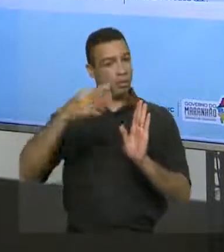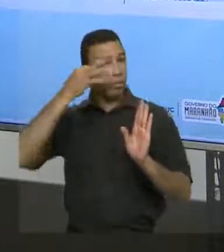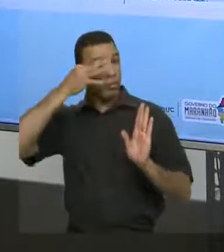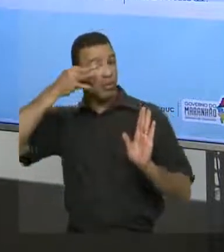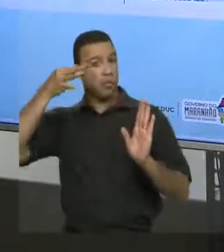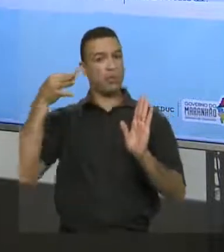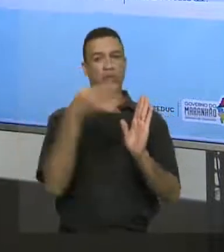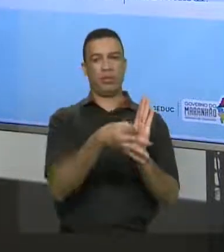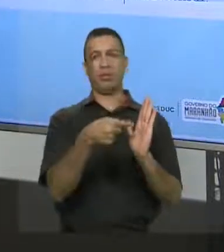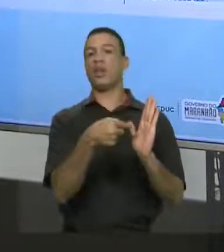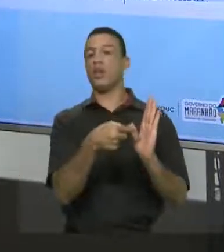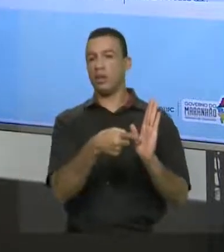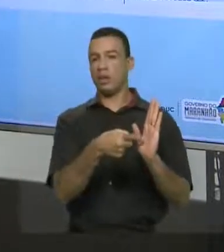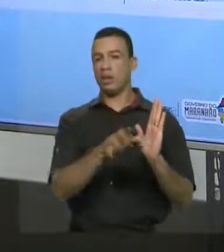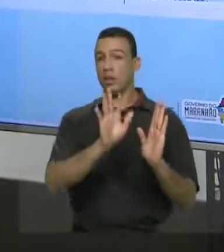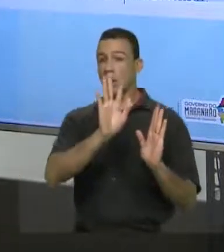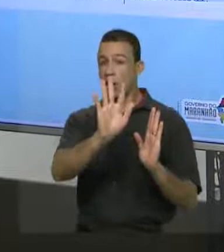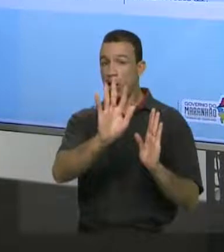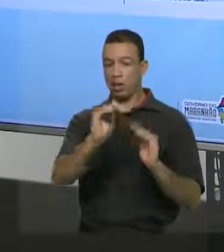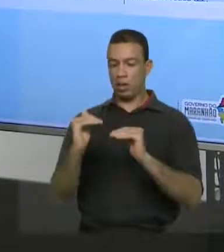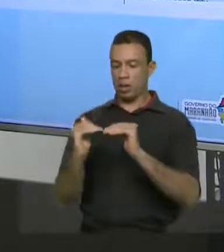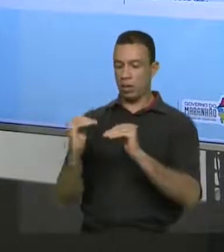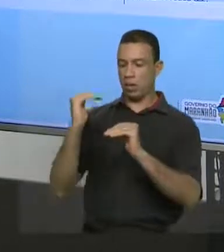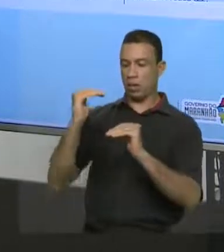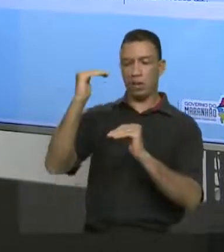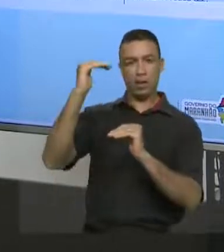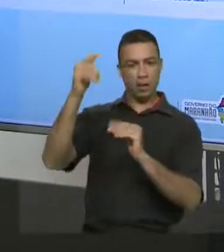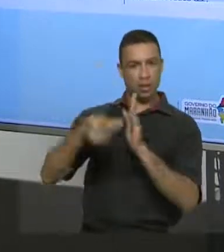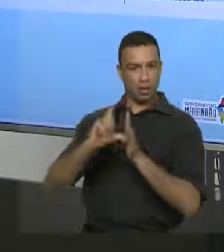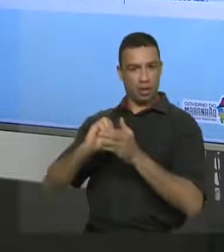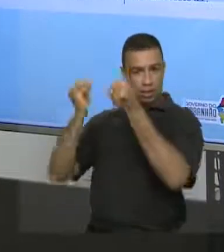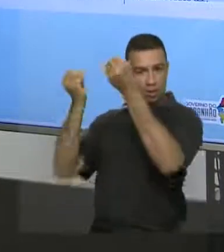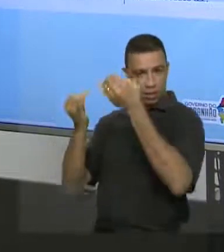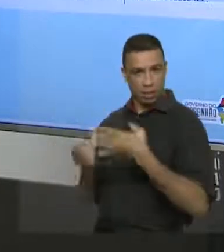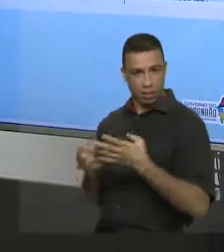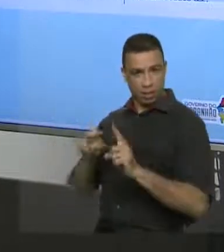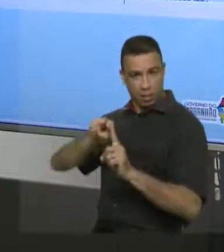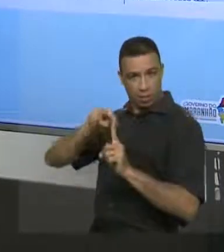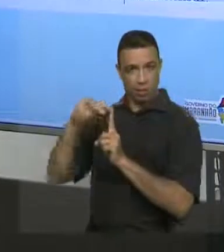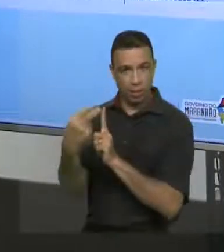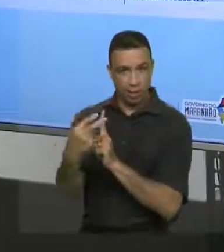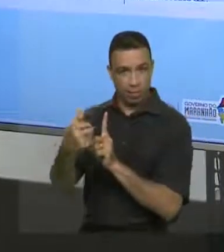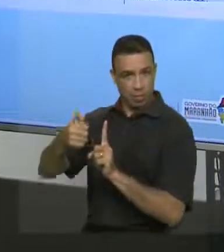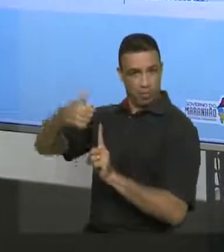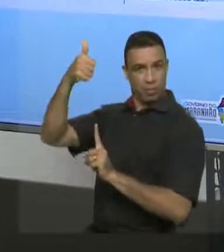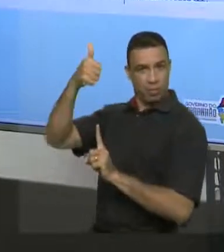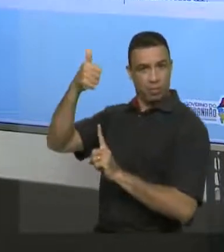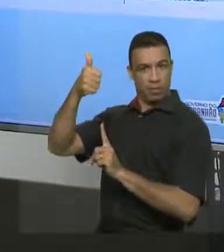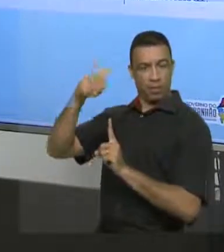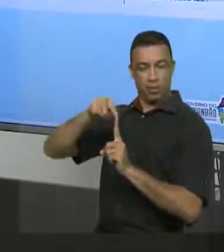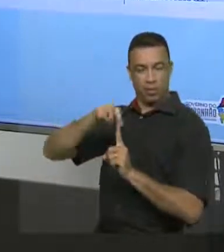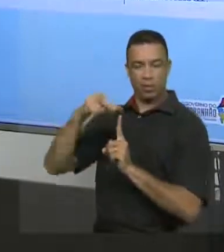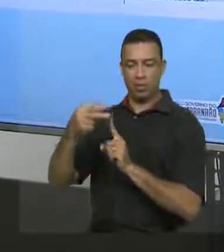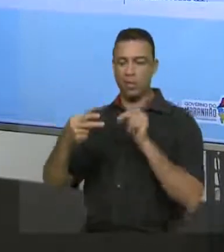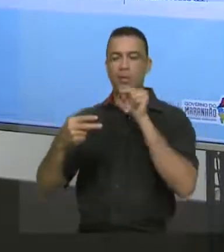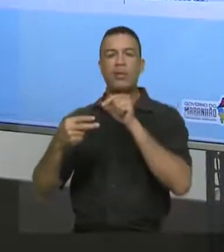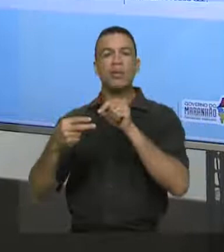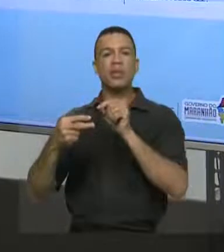nós já não estamos mais falando da progressão das ideias naquela primeira perspectiva, da utilização das expressões